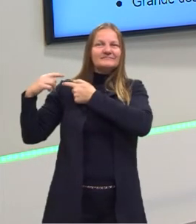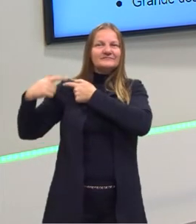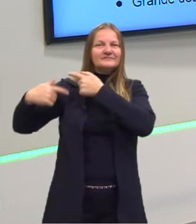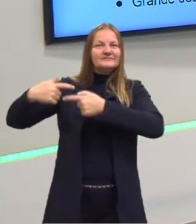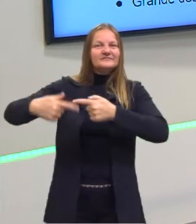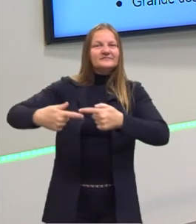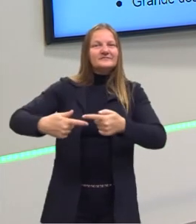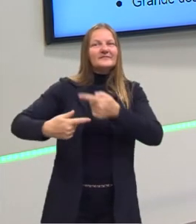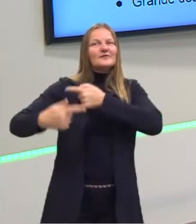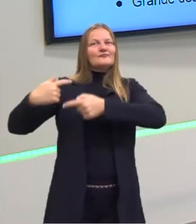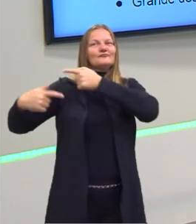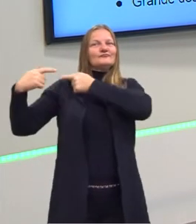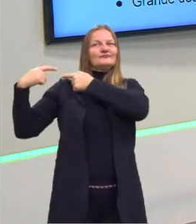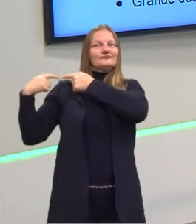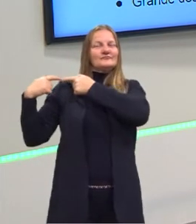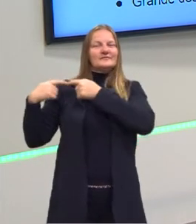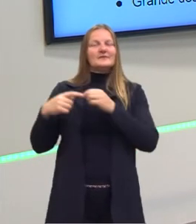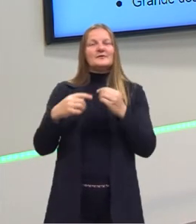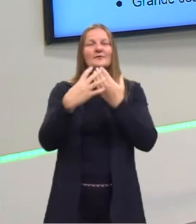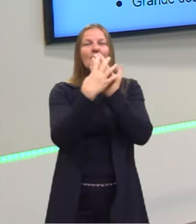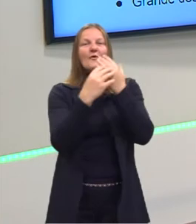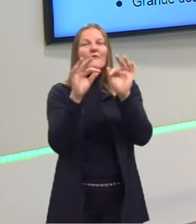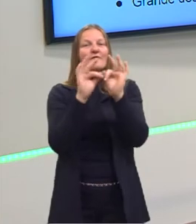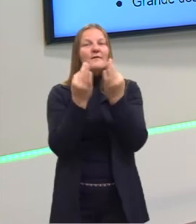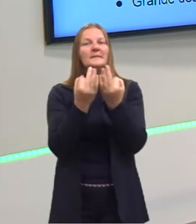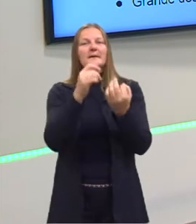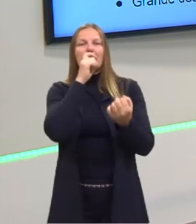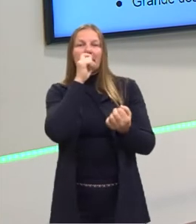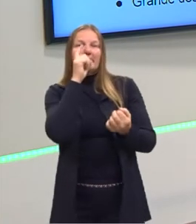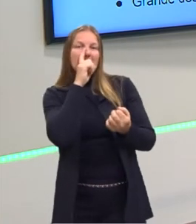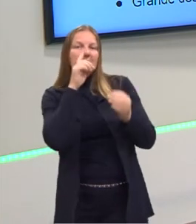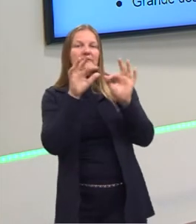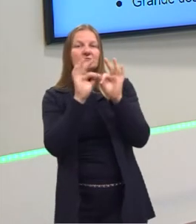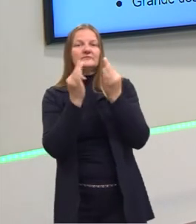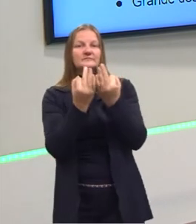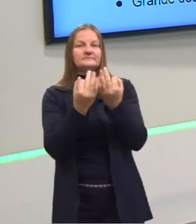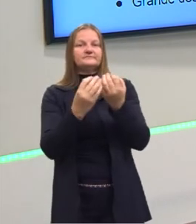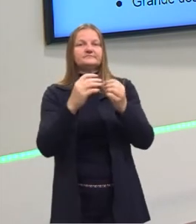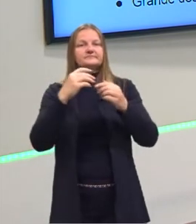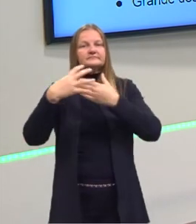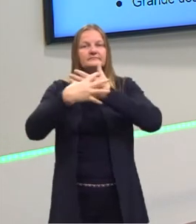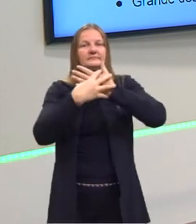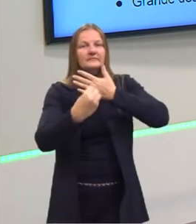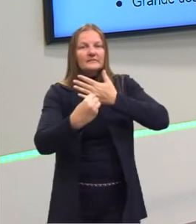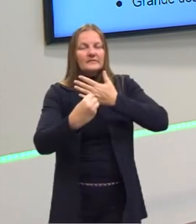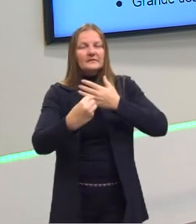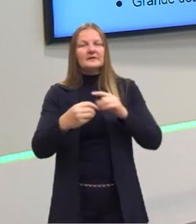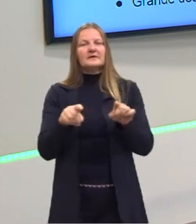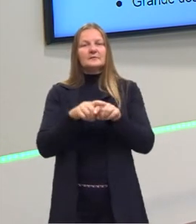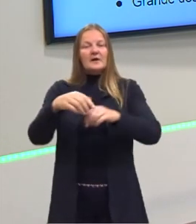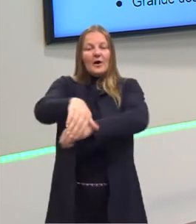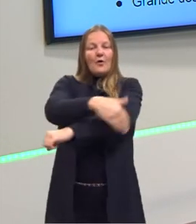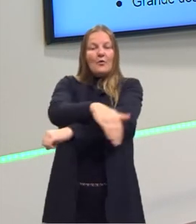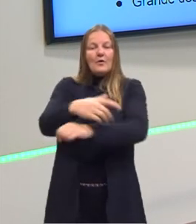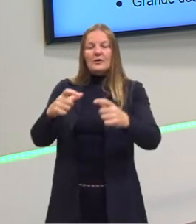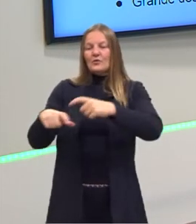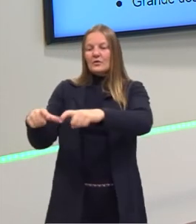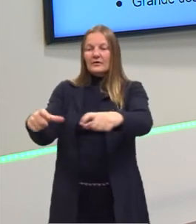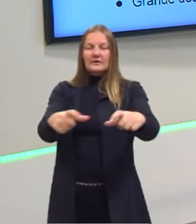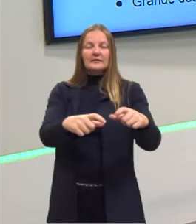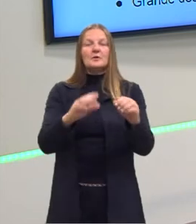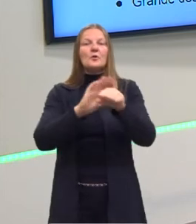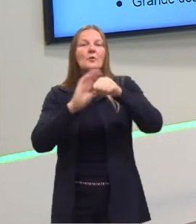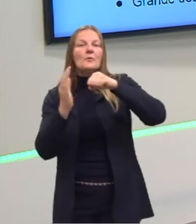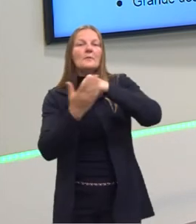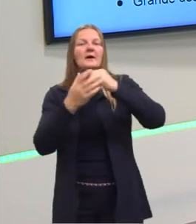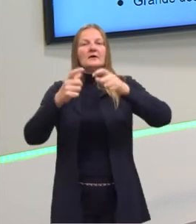com os nossos pais, biologicamente e social também. Nós somos parecidos com a rua na qual a gente vive, com o